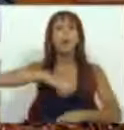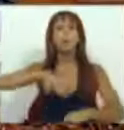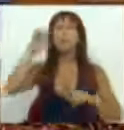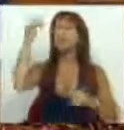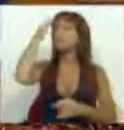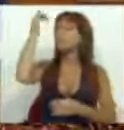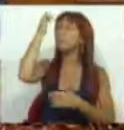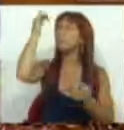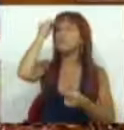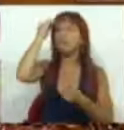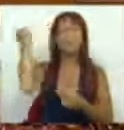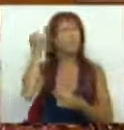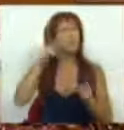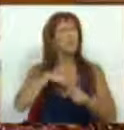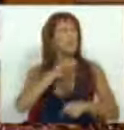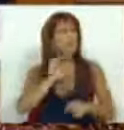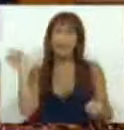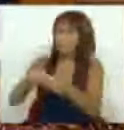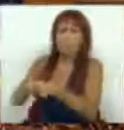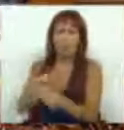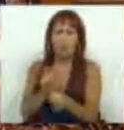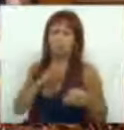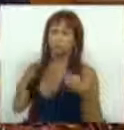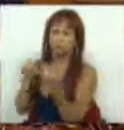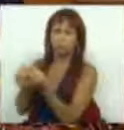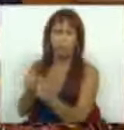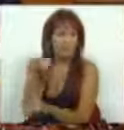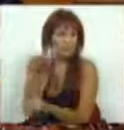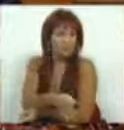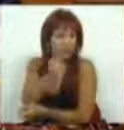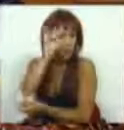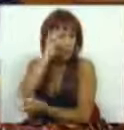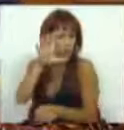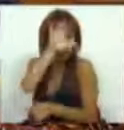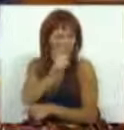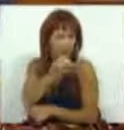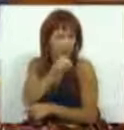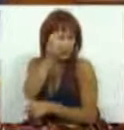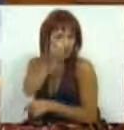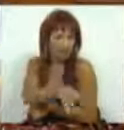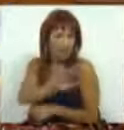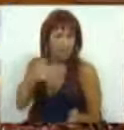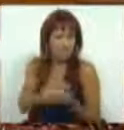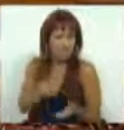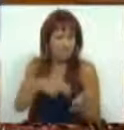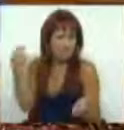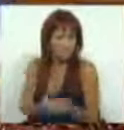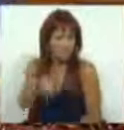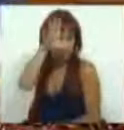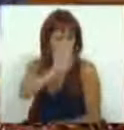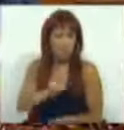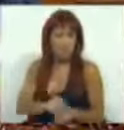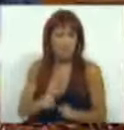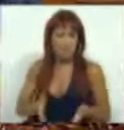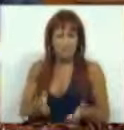ilusório que o Partido Comunista aderiu sem hesitação, derrubando Sócrates, o Governo PS, deitando abaixo o Governo, não seriam